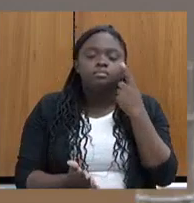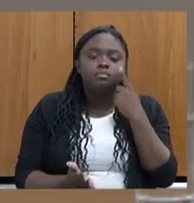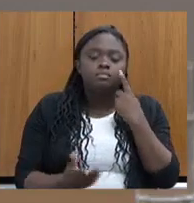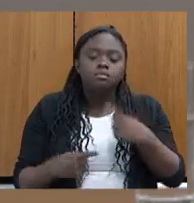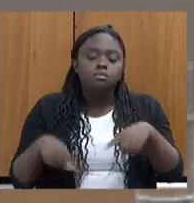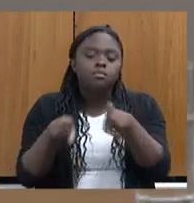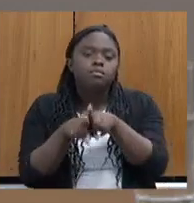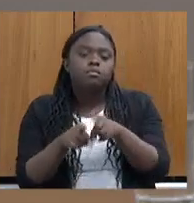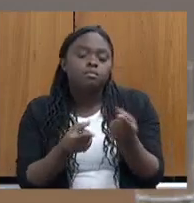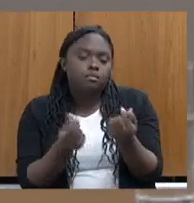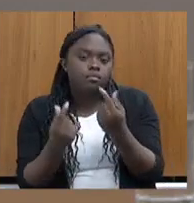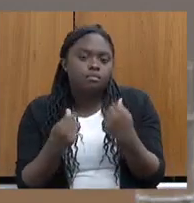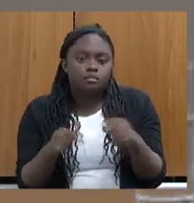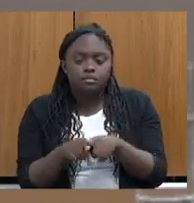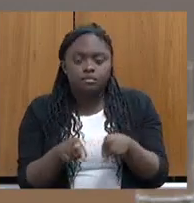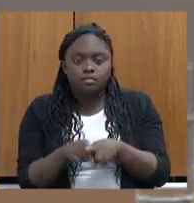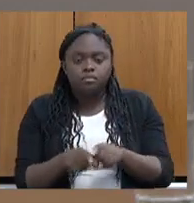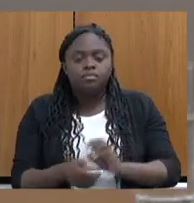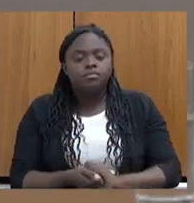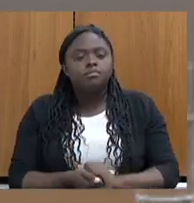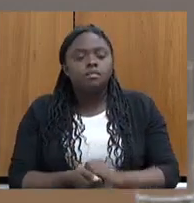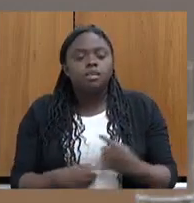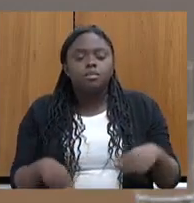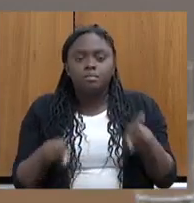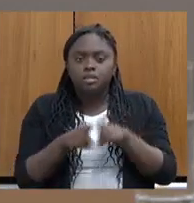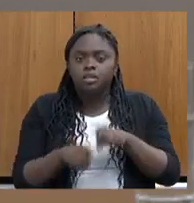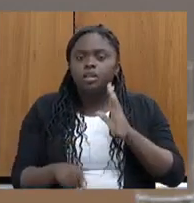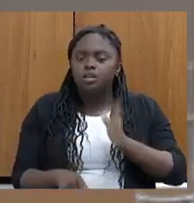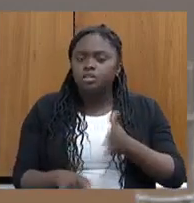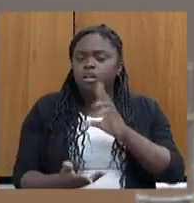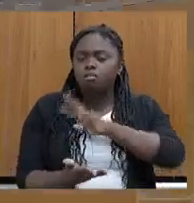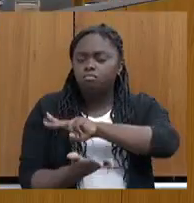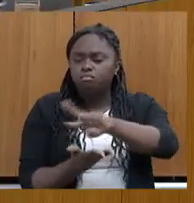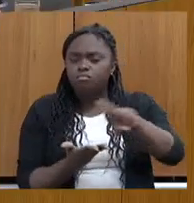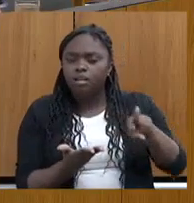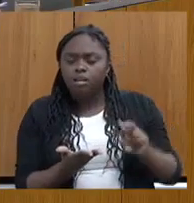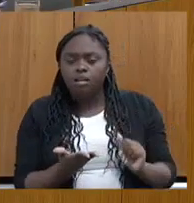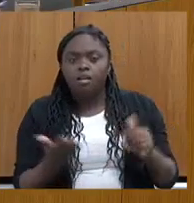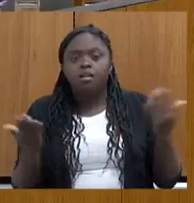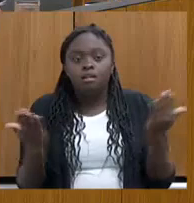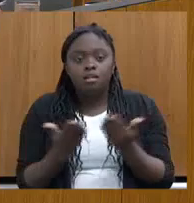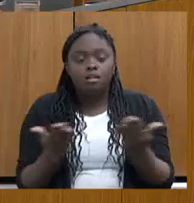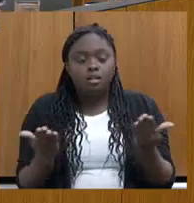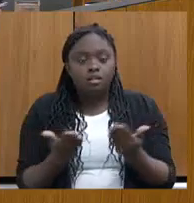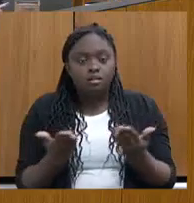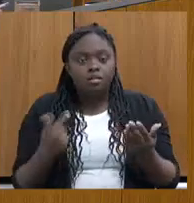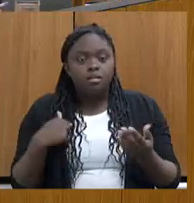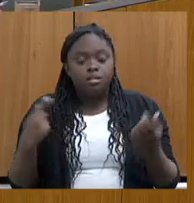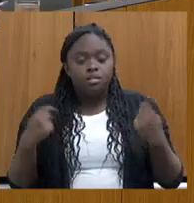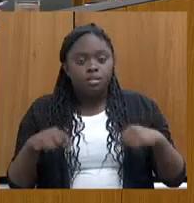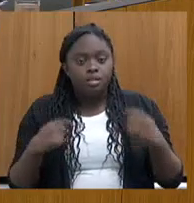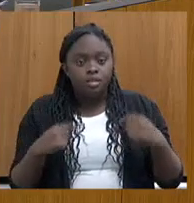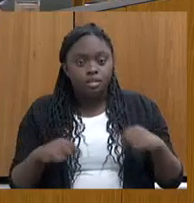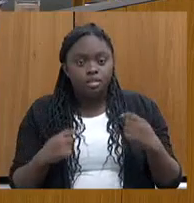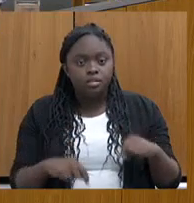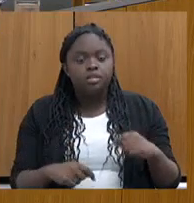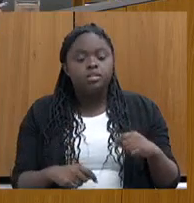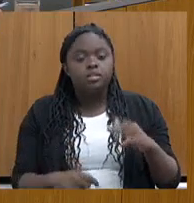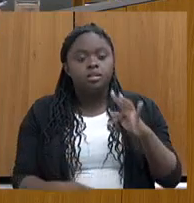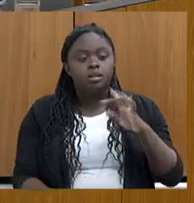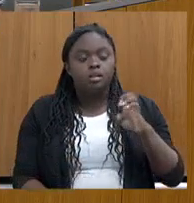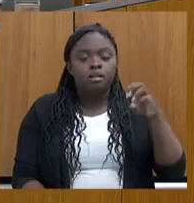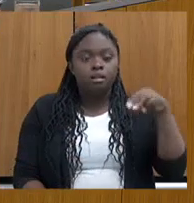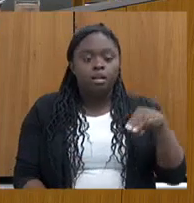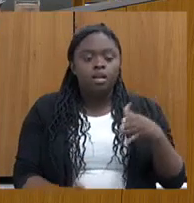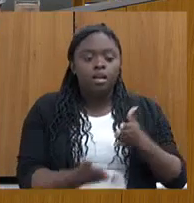parcerias. Parcerias eu já estou articulando com várias. E agora eu preciso do FEM aprovado também